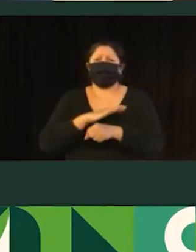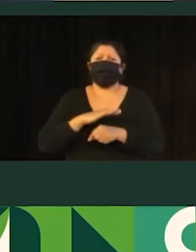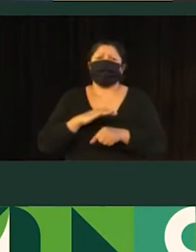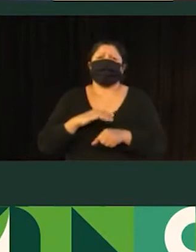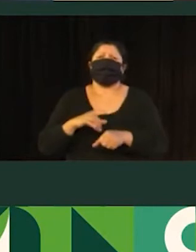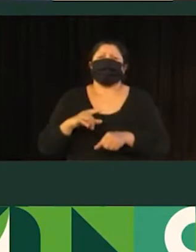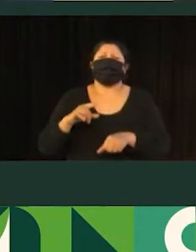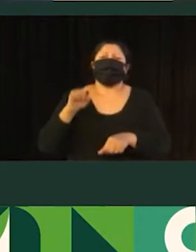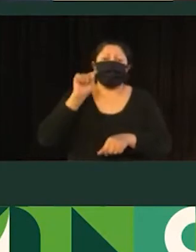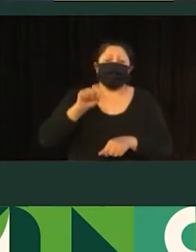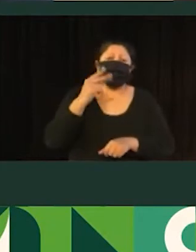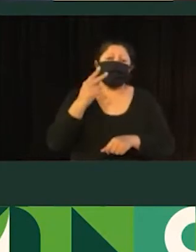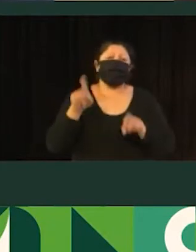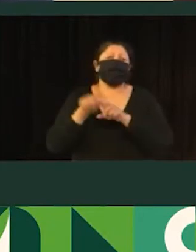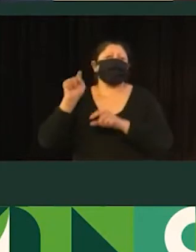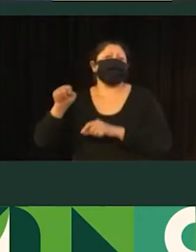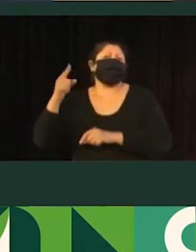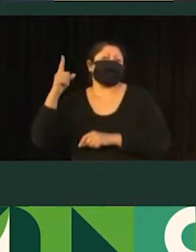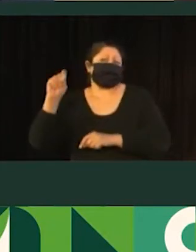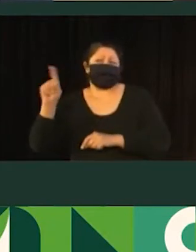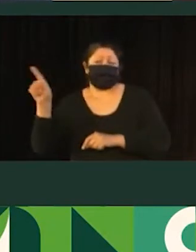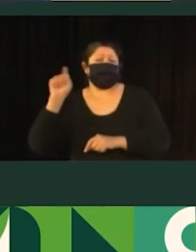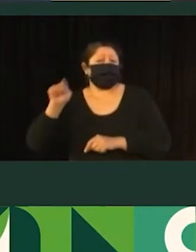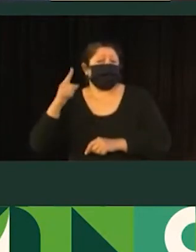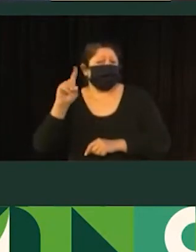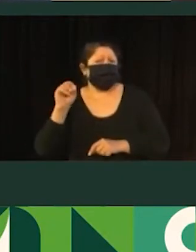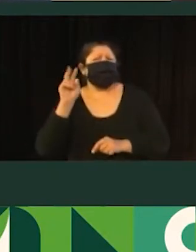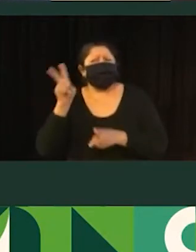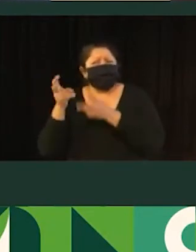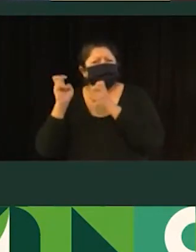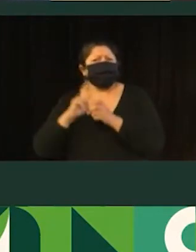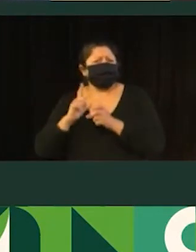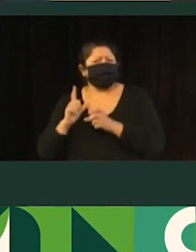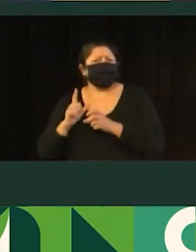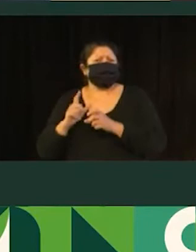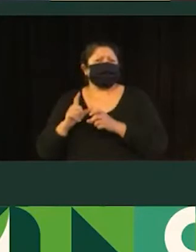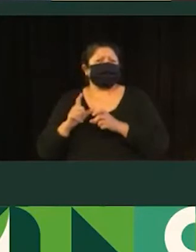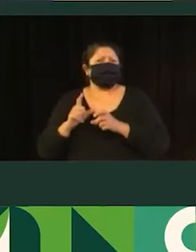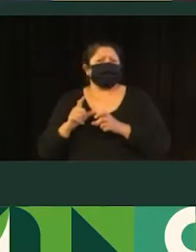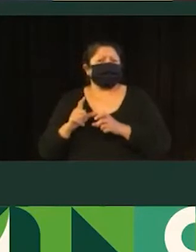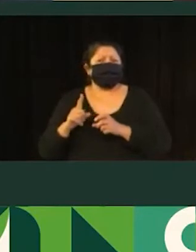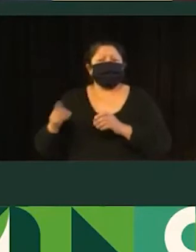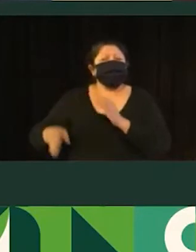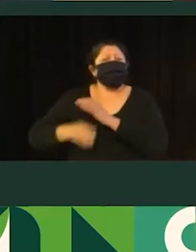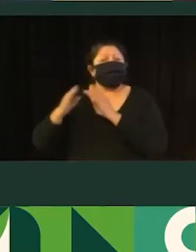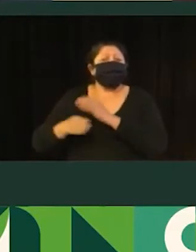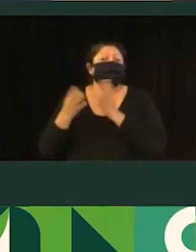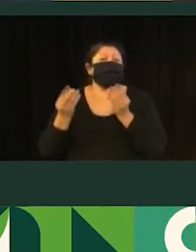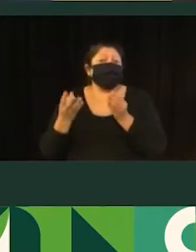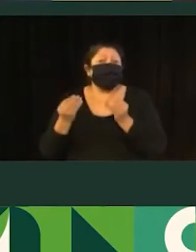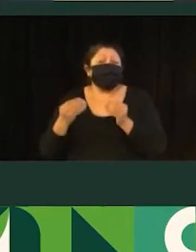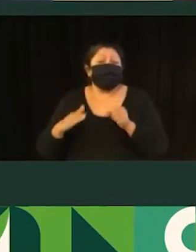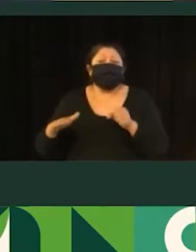2 e no ponto 10. Então, ali no ponto 10, dá para ver uma concentração de viagens com lotação